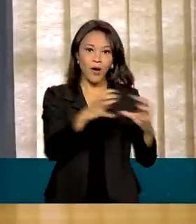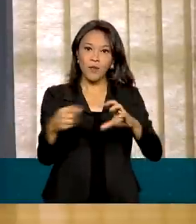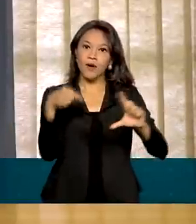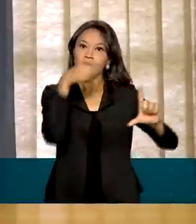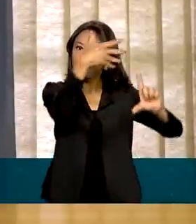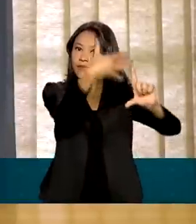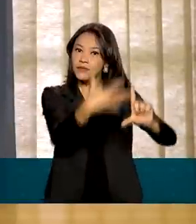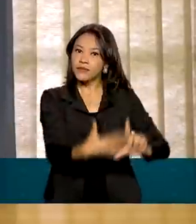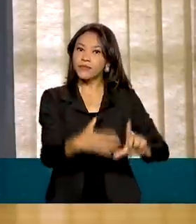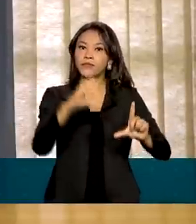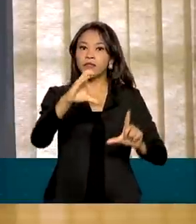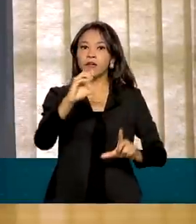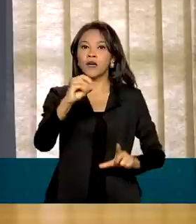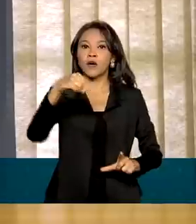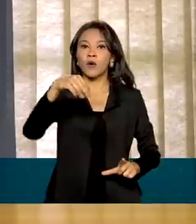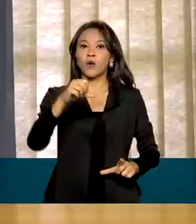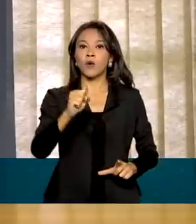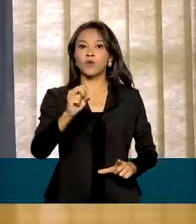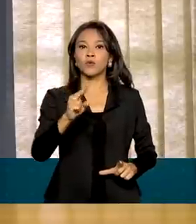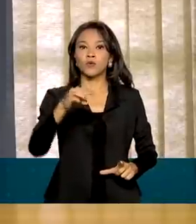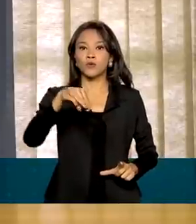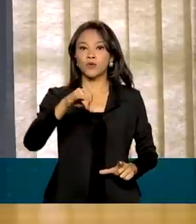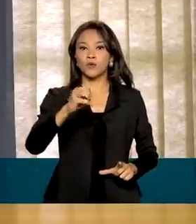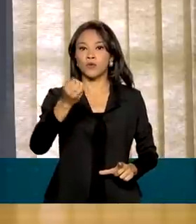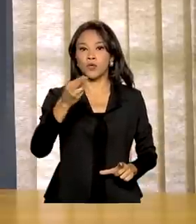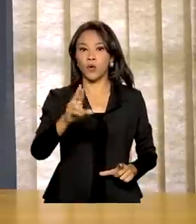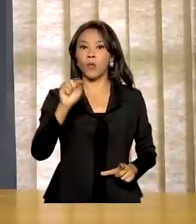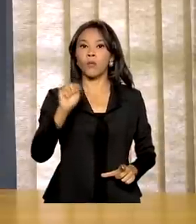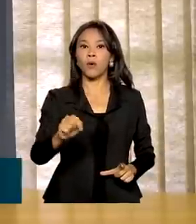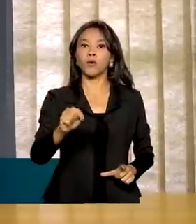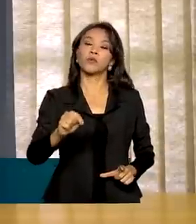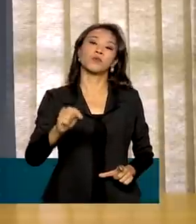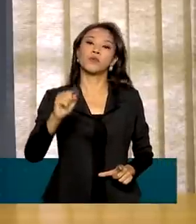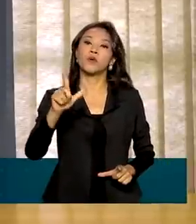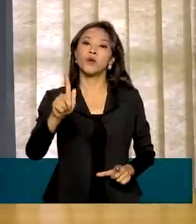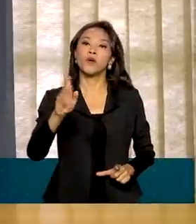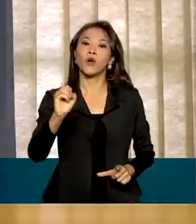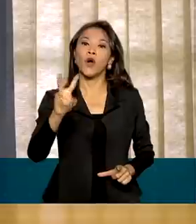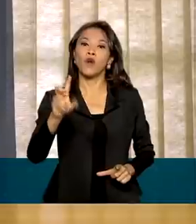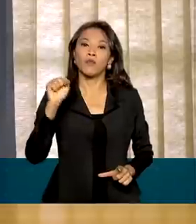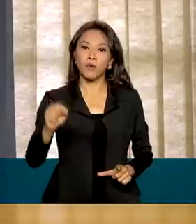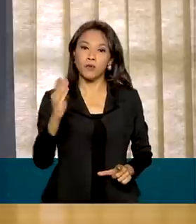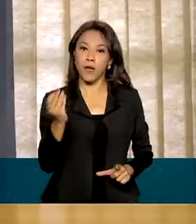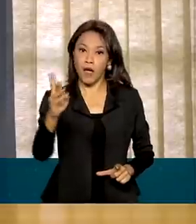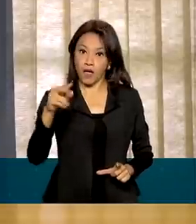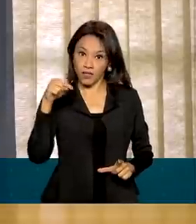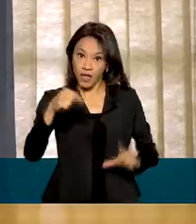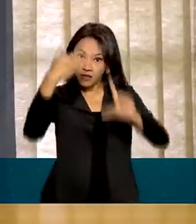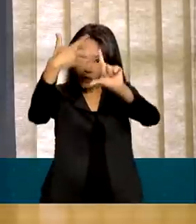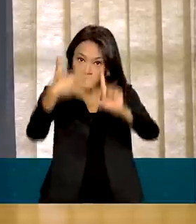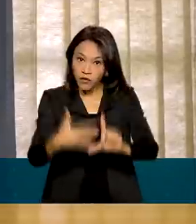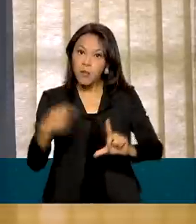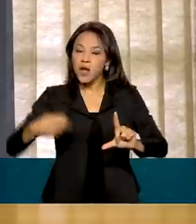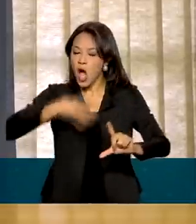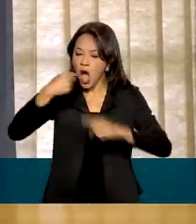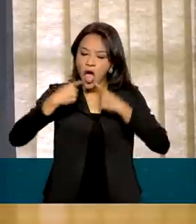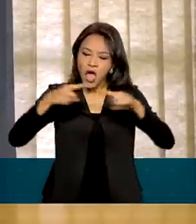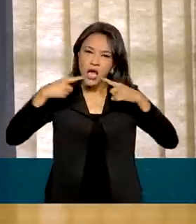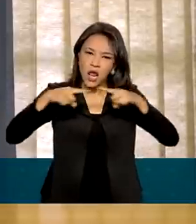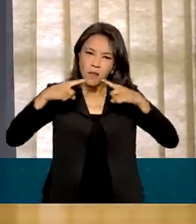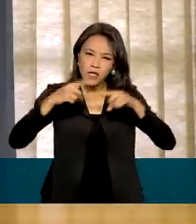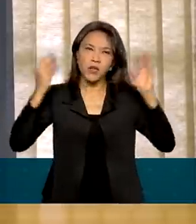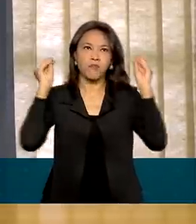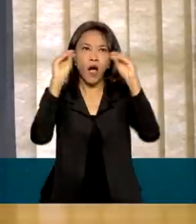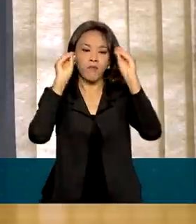consumidor.gov.br. Nessa plataforma, o consumidor pode registrar a sua queixa e terá a sua